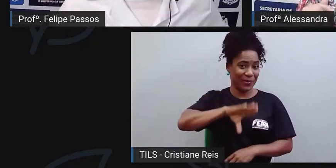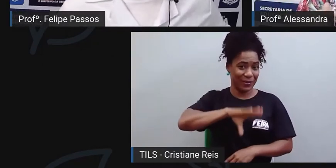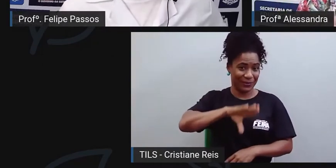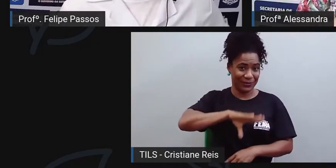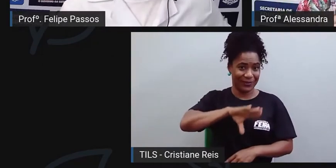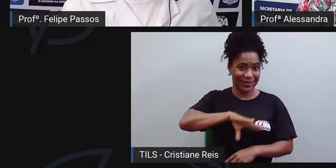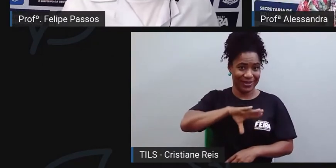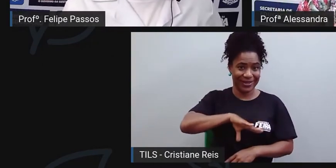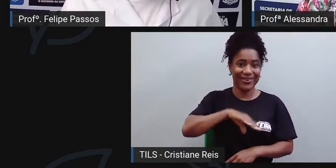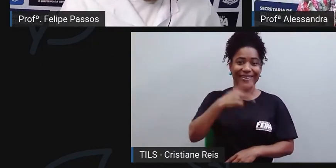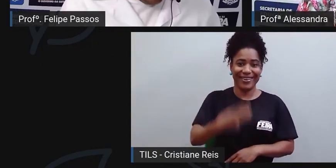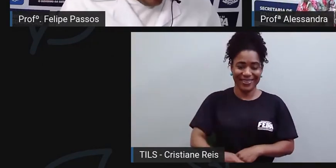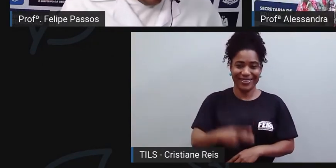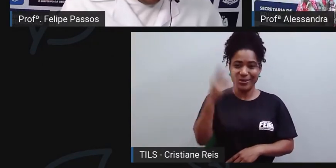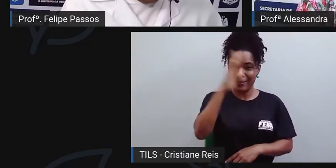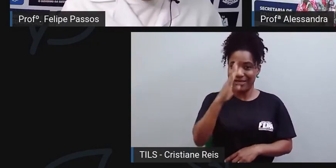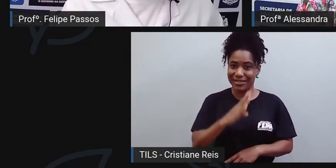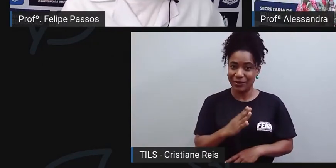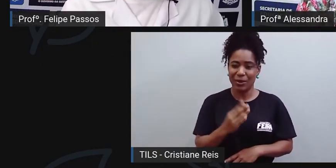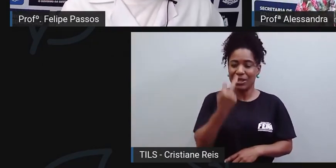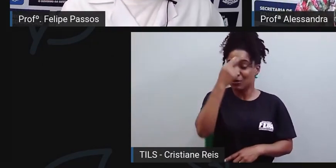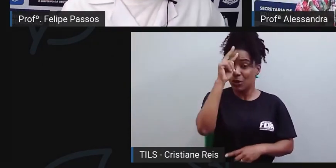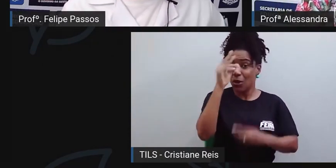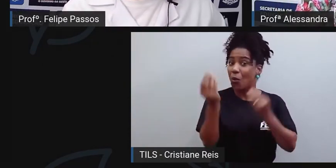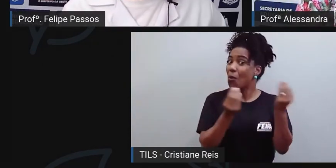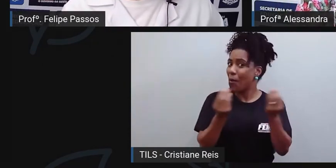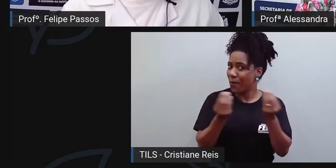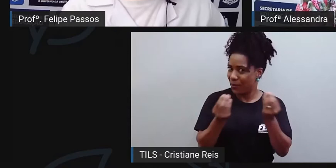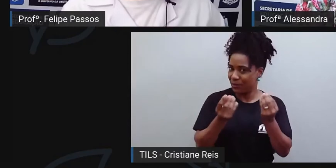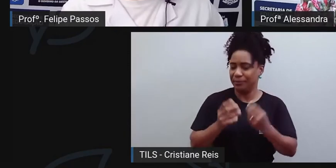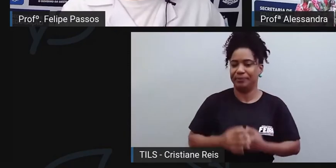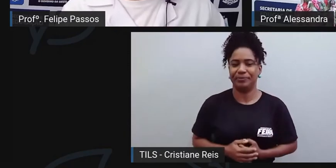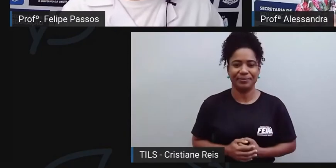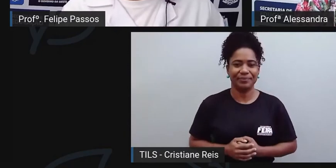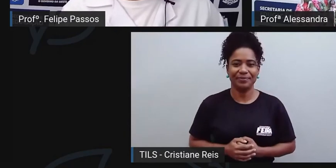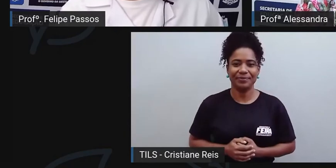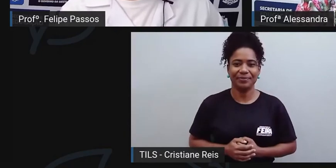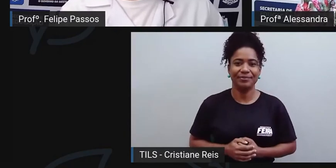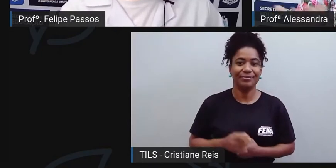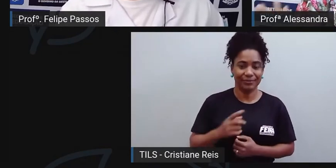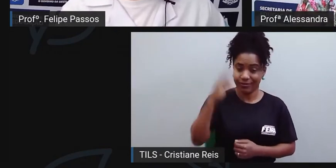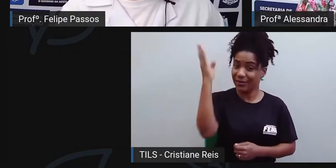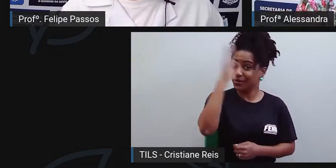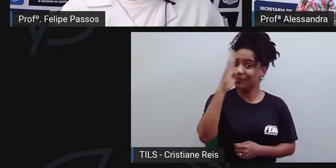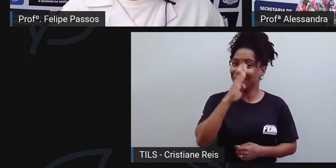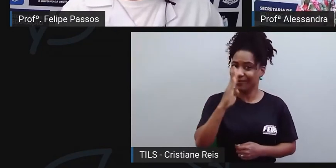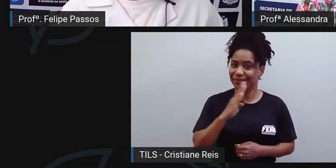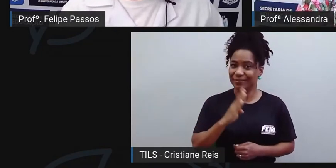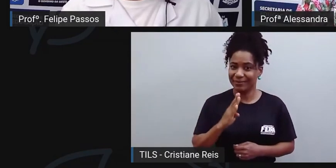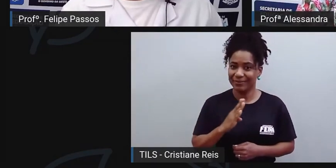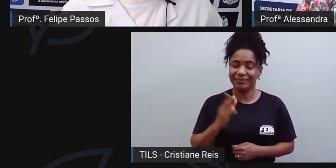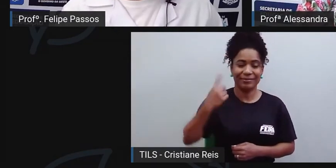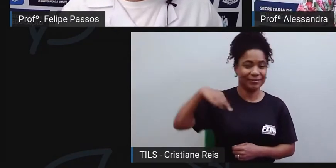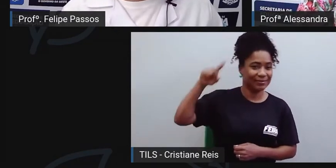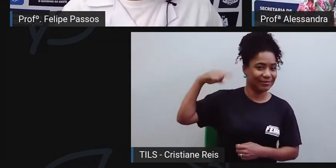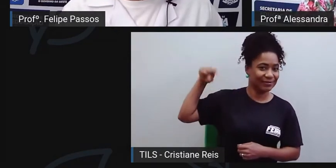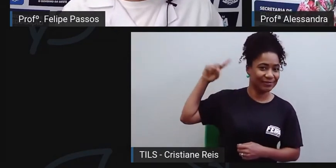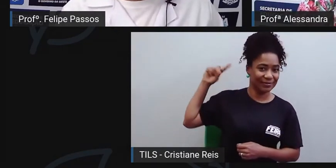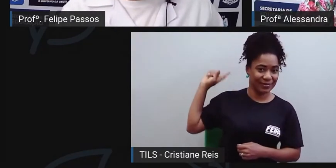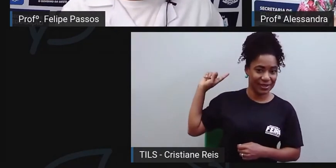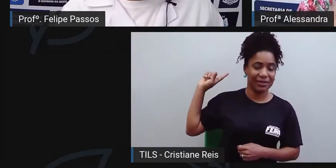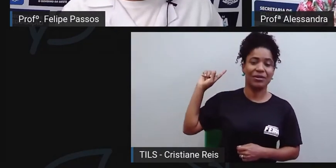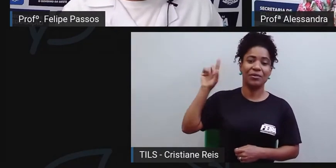como é que historicamente isso aconteceu. Então, ó, o Brasil, né, ele vem, né, de Portugal,